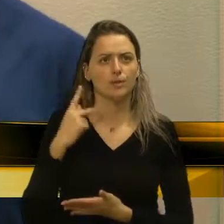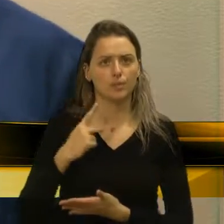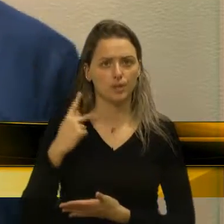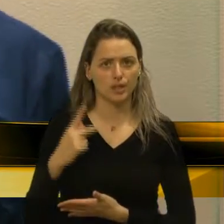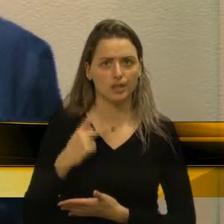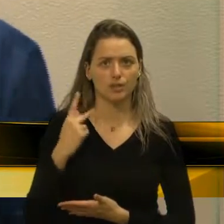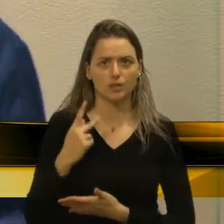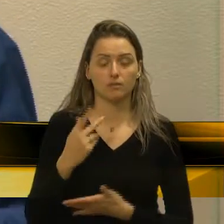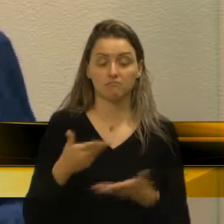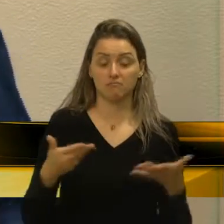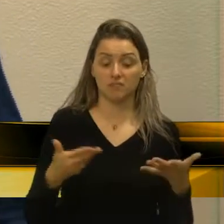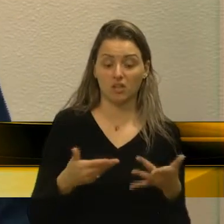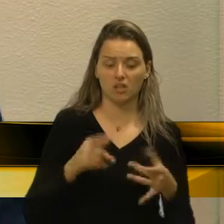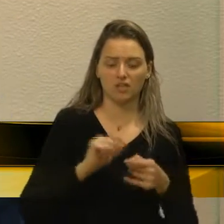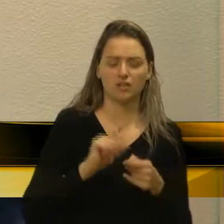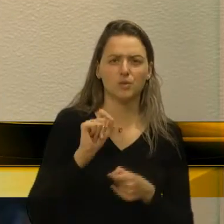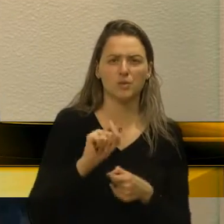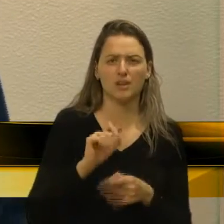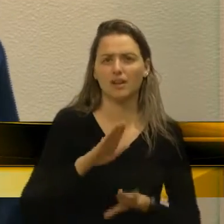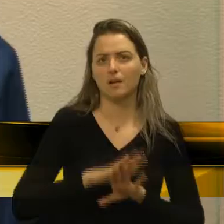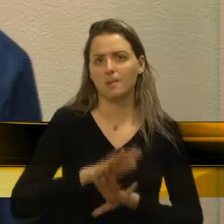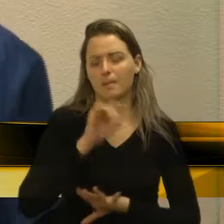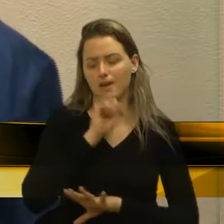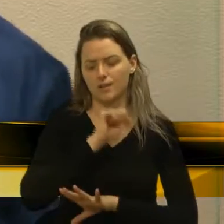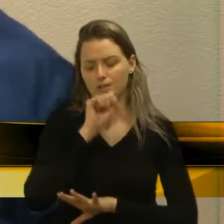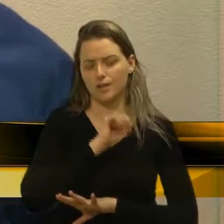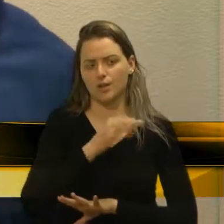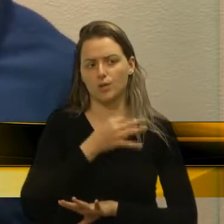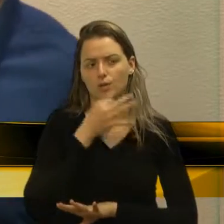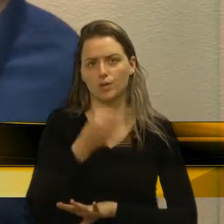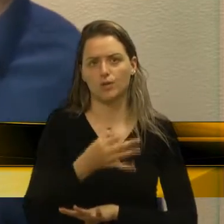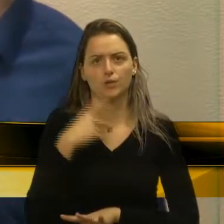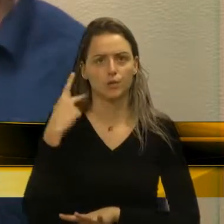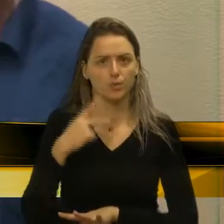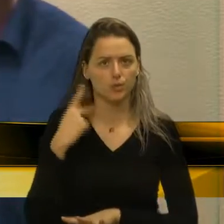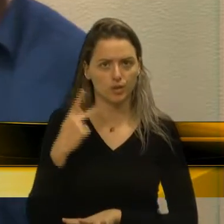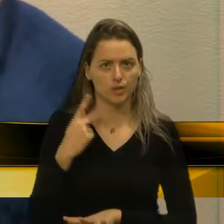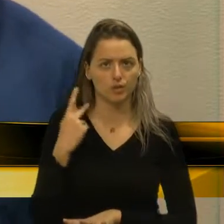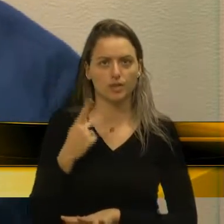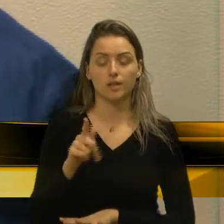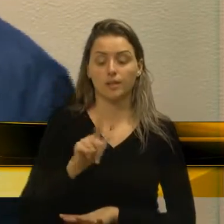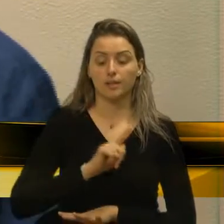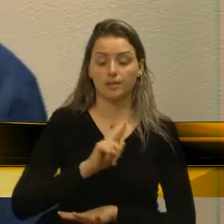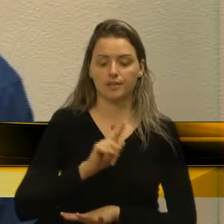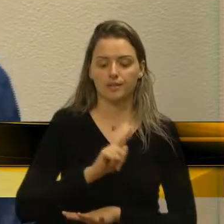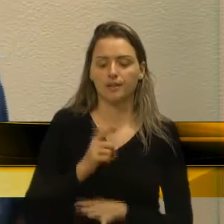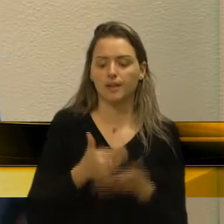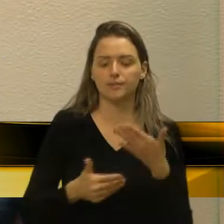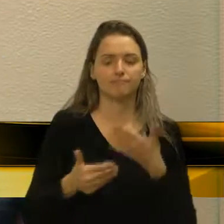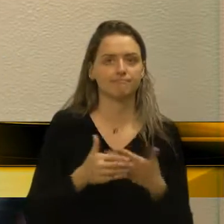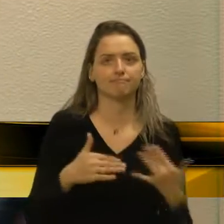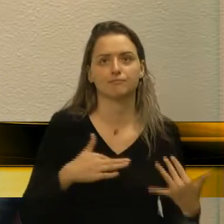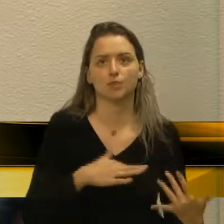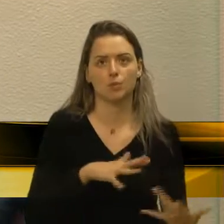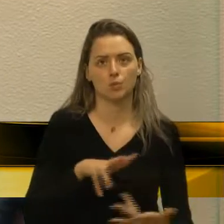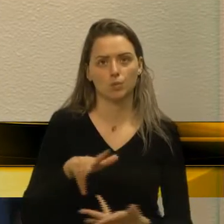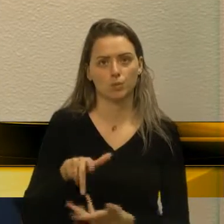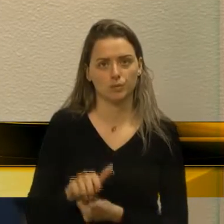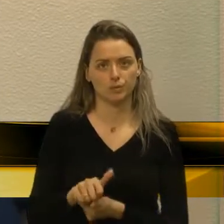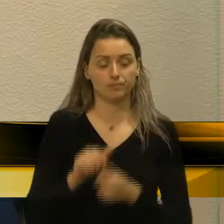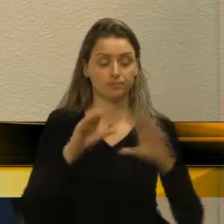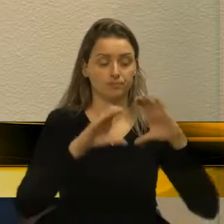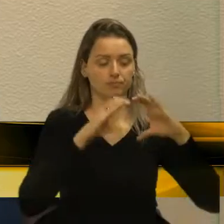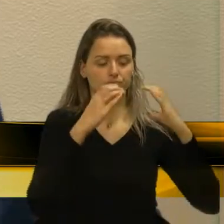tem praticado a mais velha política que possa existir, talvez no mundo. A comunidade